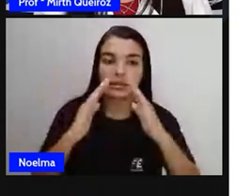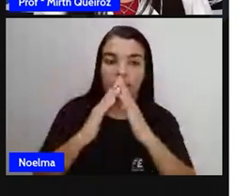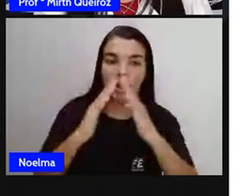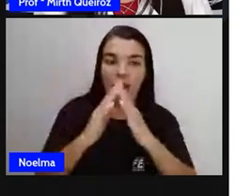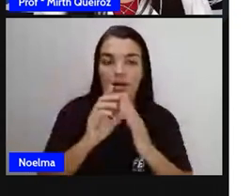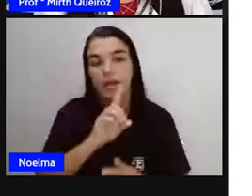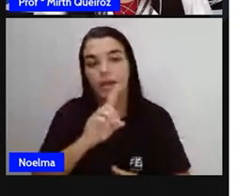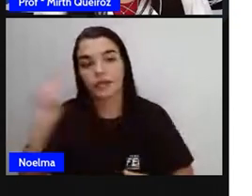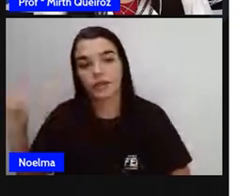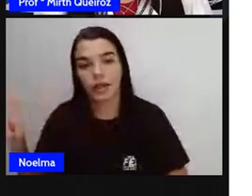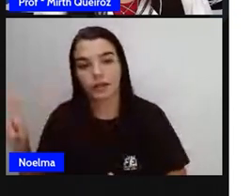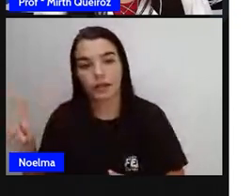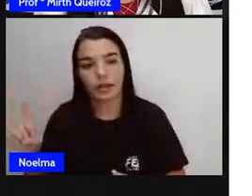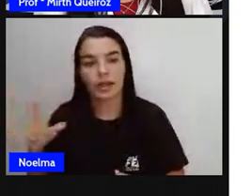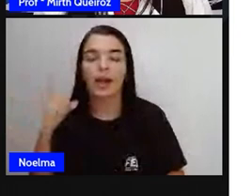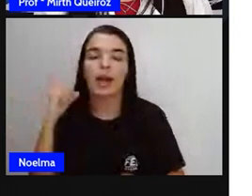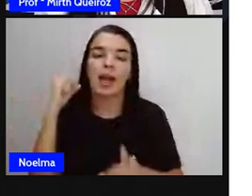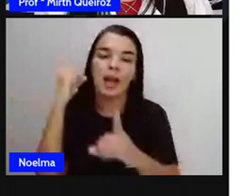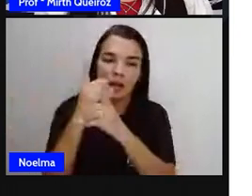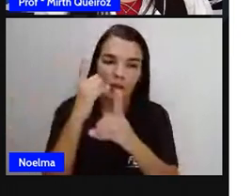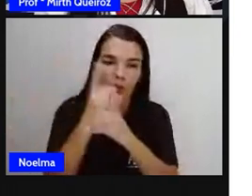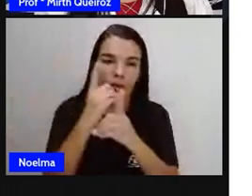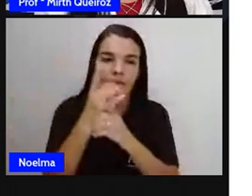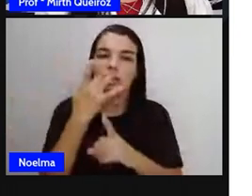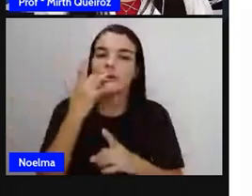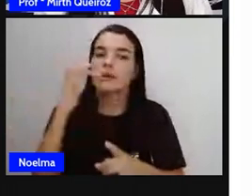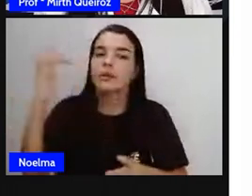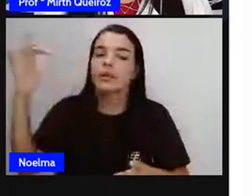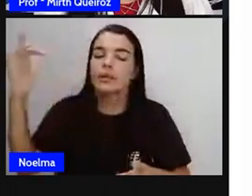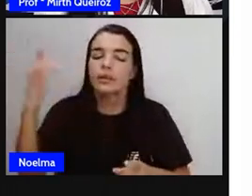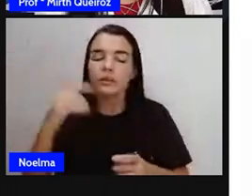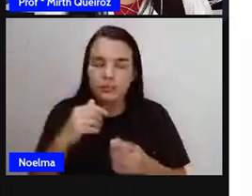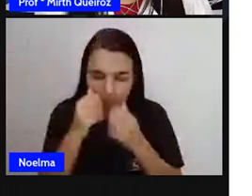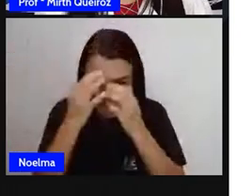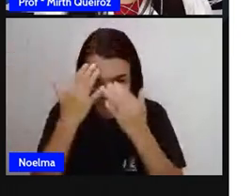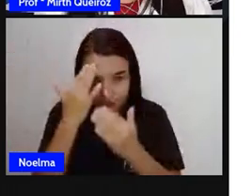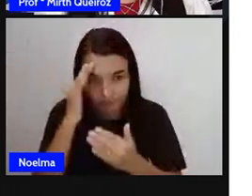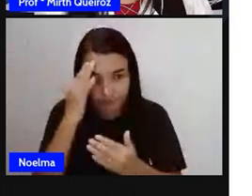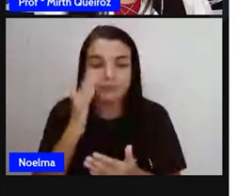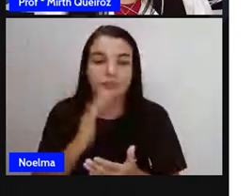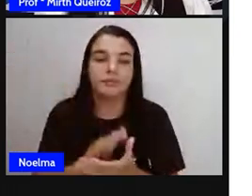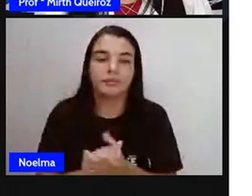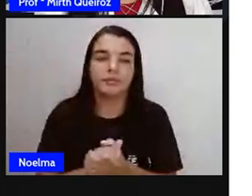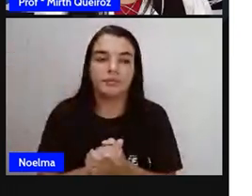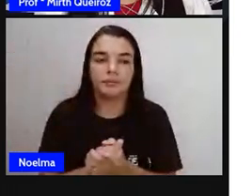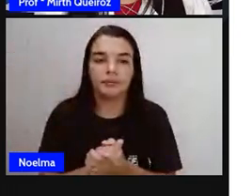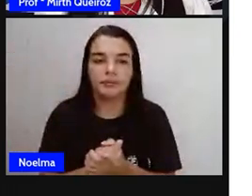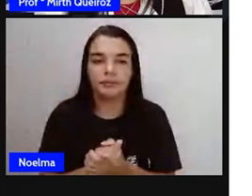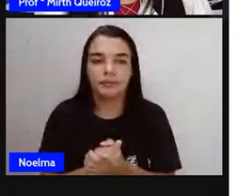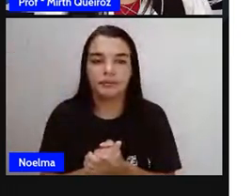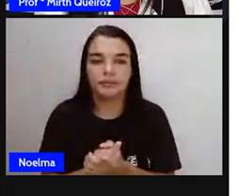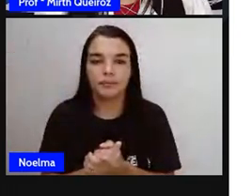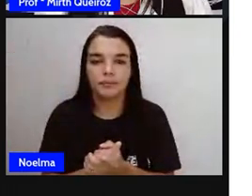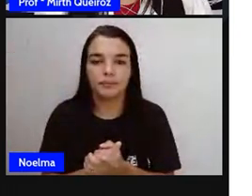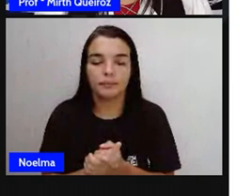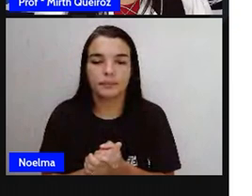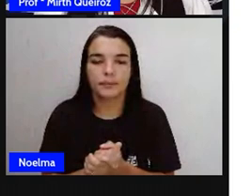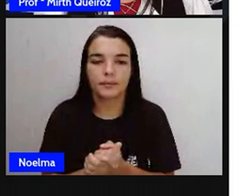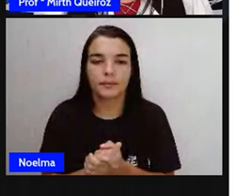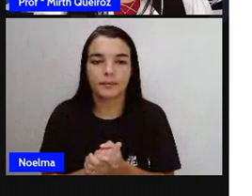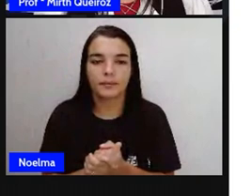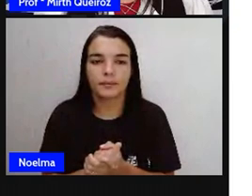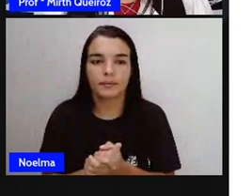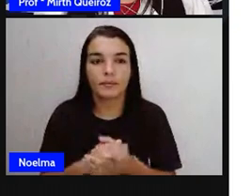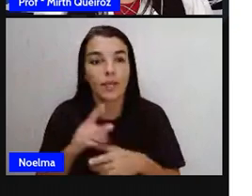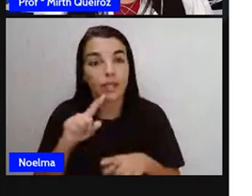três casas à direita. Tesouro à vista. E aí vocês vão encontrar o tesouro seguindo essas orientações, tá?